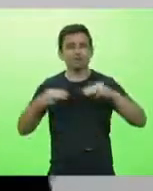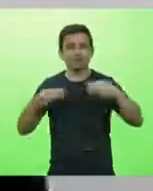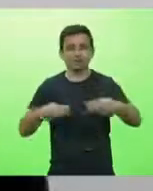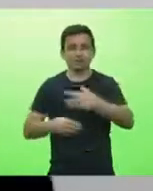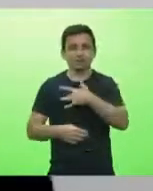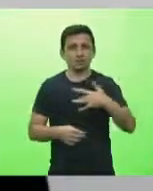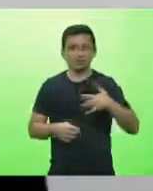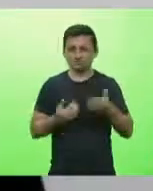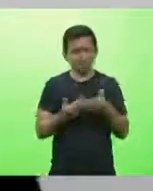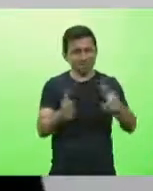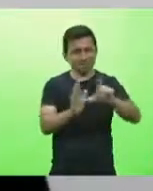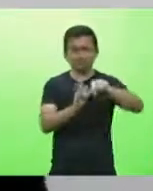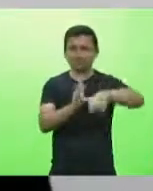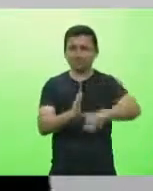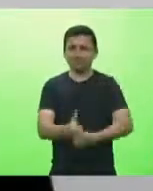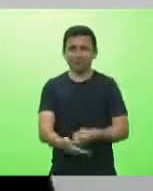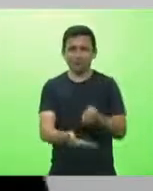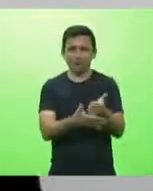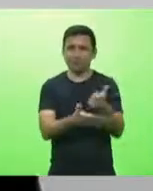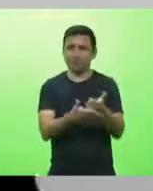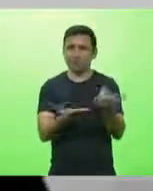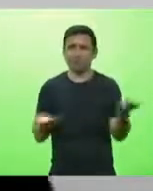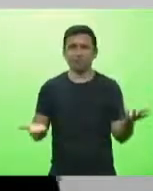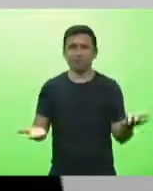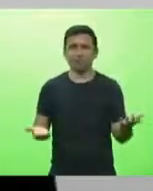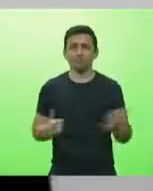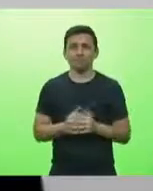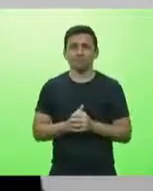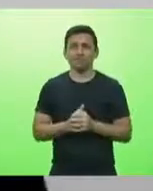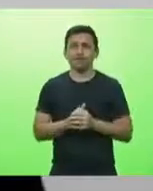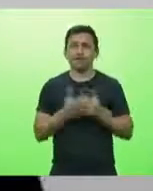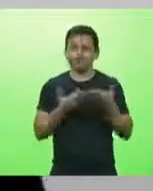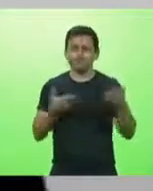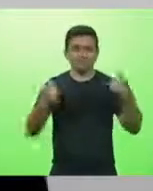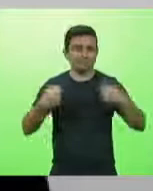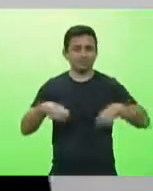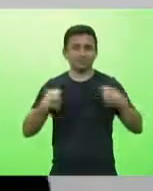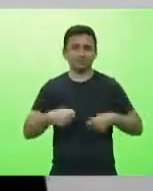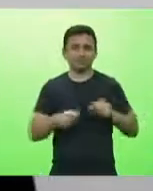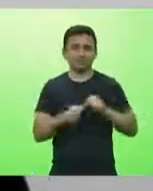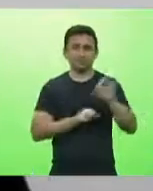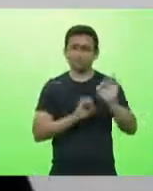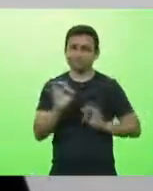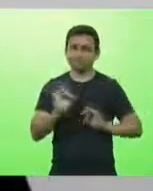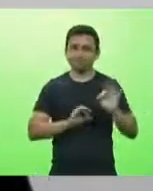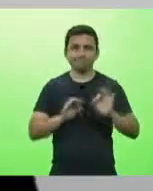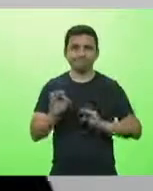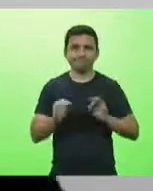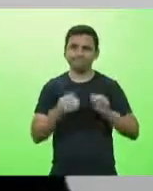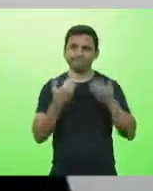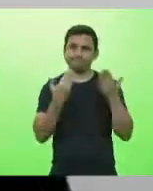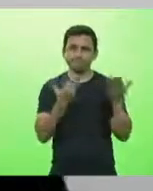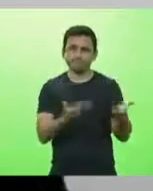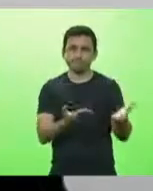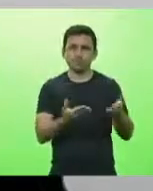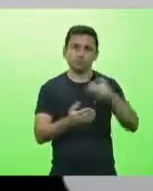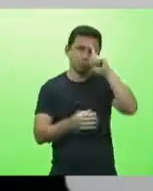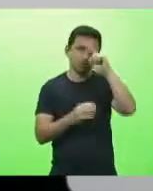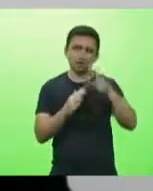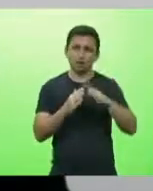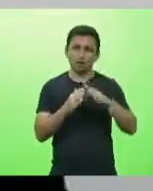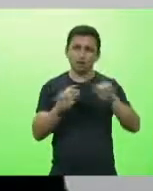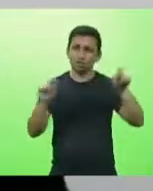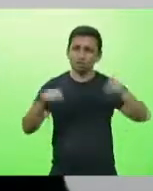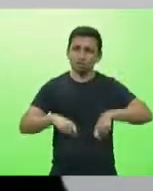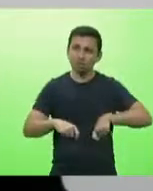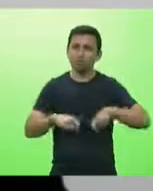atrasados também os pagamentos dos leitos de UTI que precisam ser feitos imediatamente para esses hospitais poderem